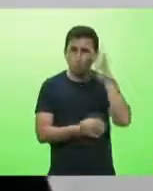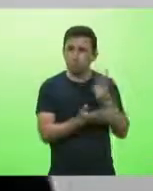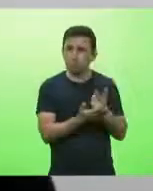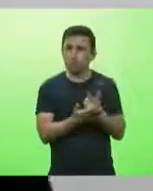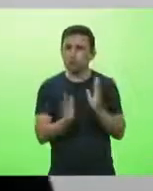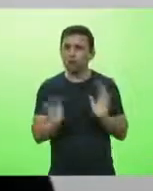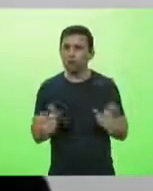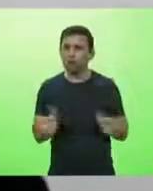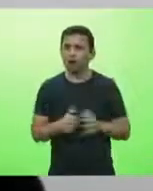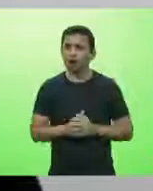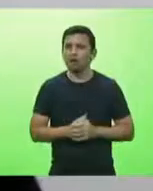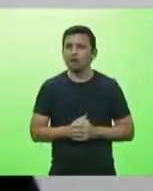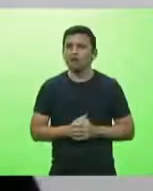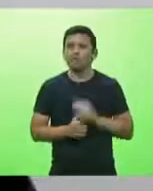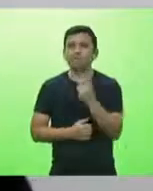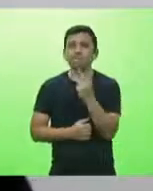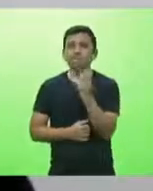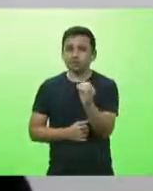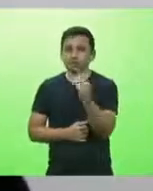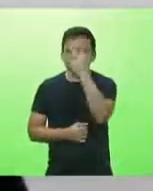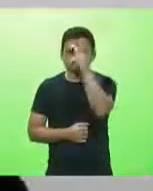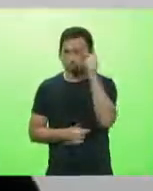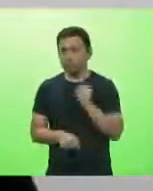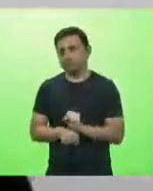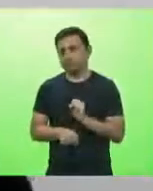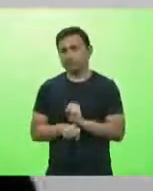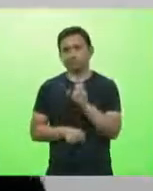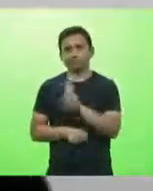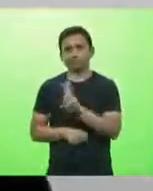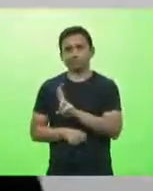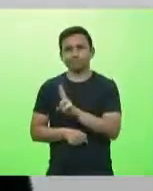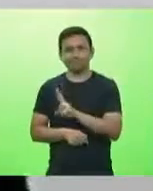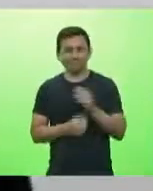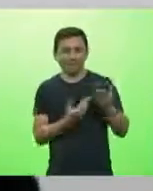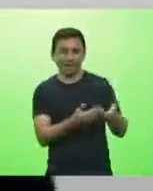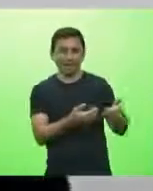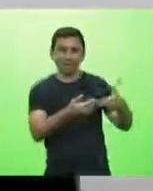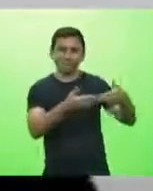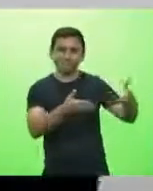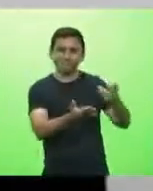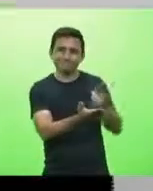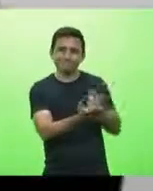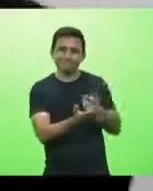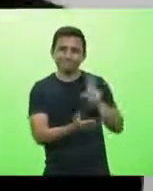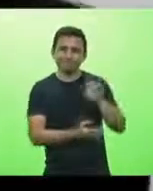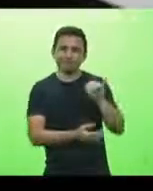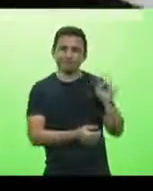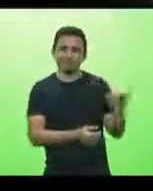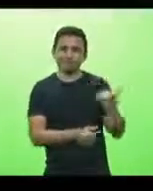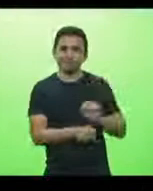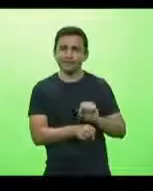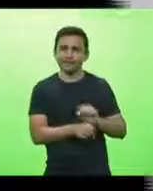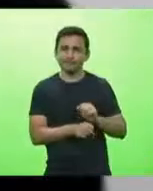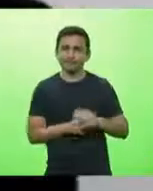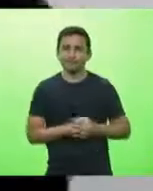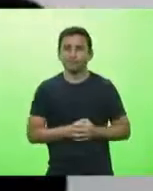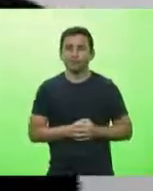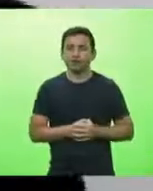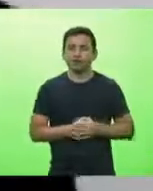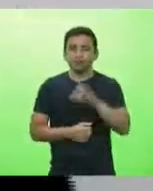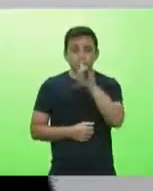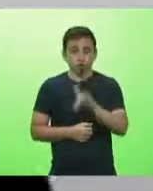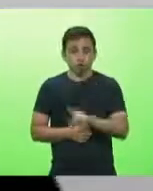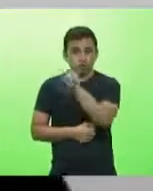de 20 pacientes aguardando na emergência leito e aqui eu quero chamar atenção de uma questão que o diretor do